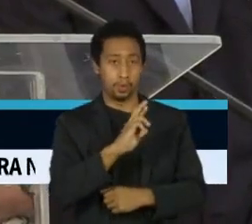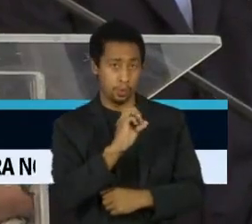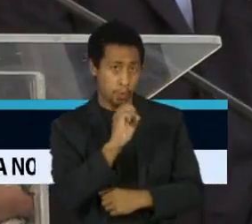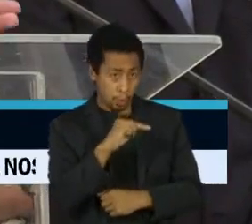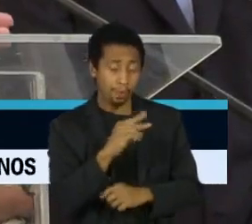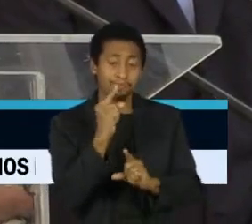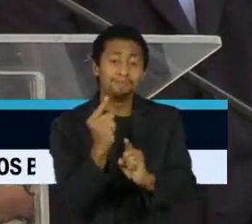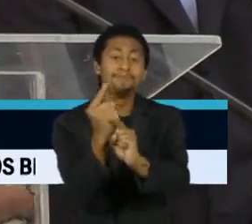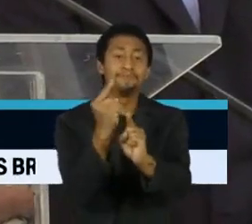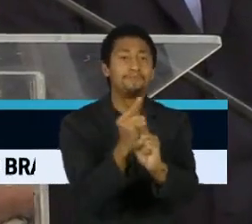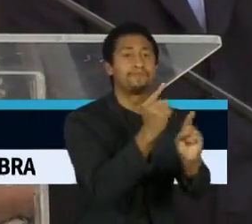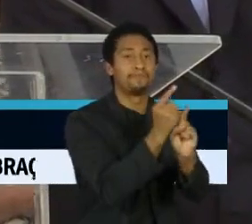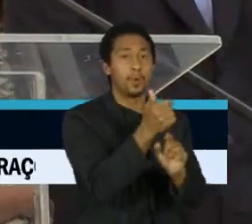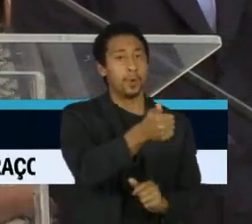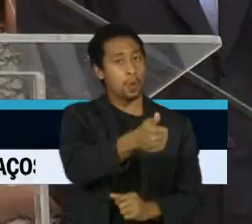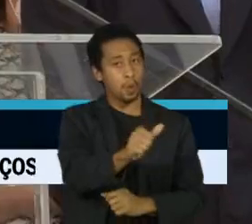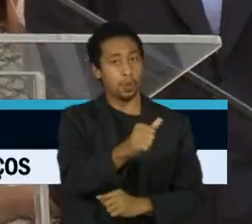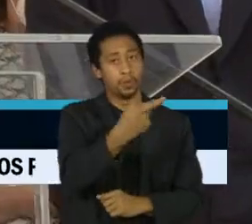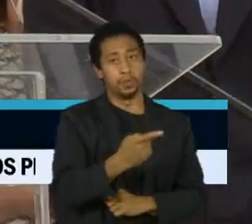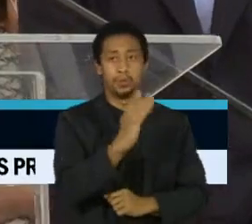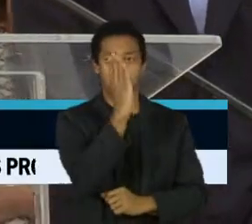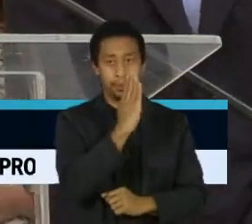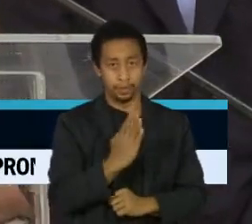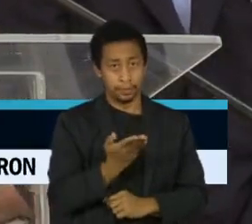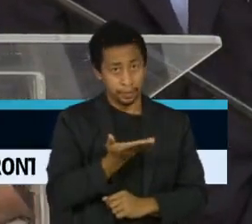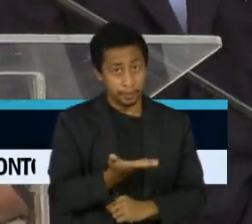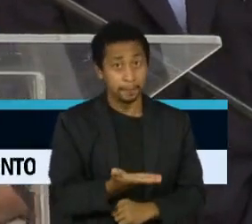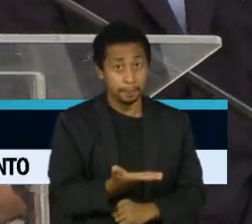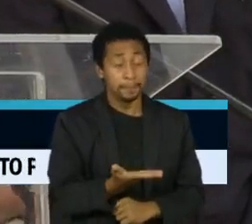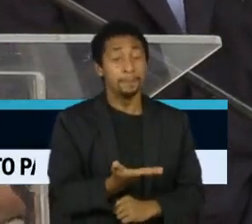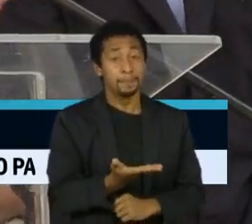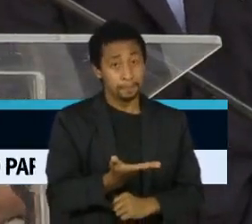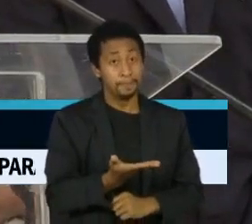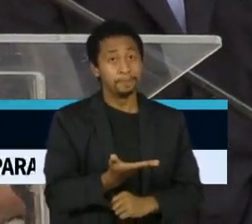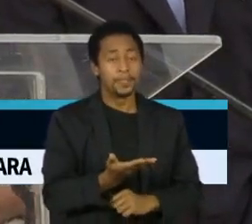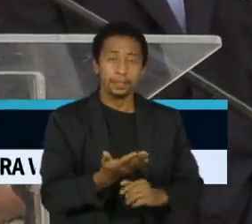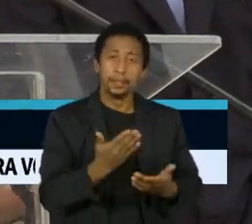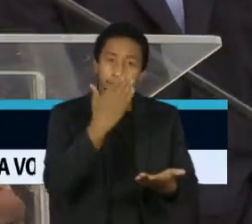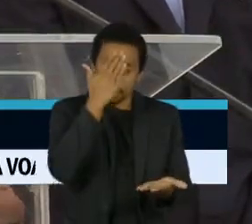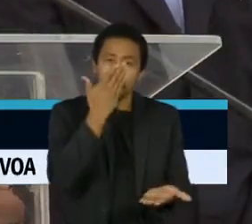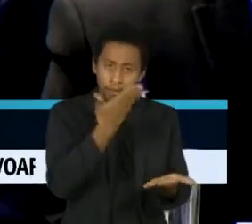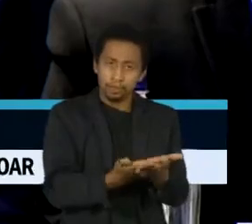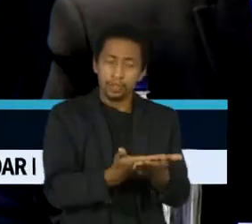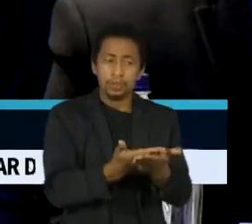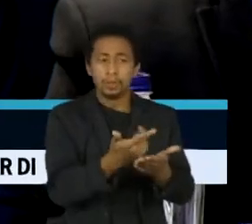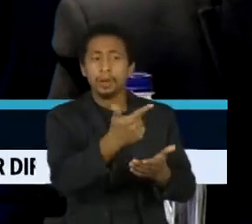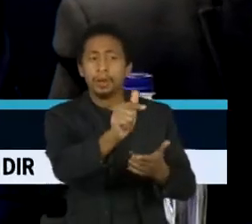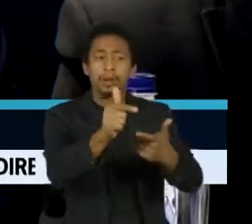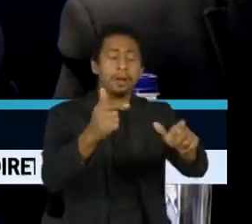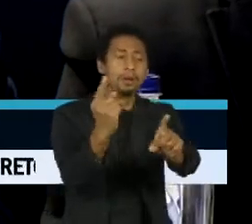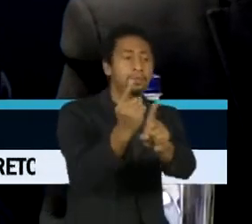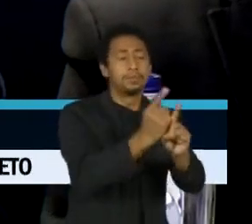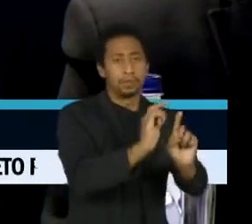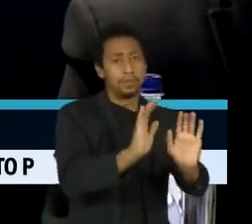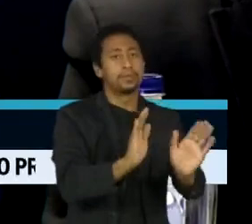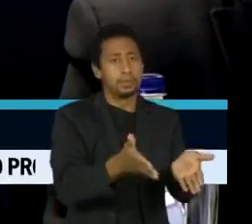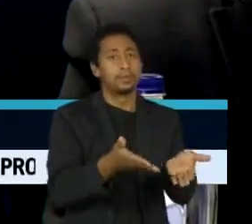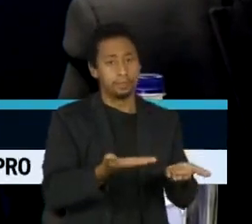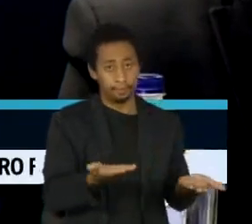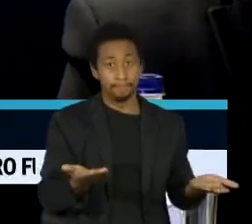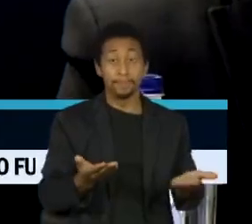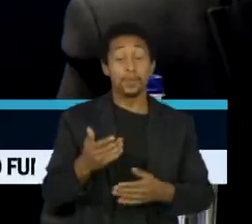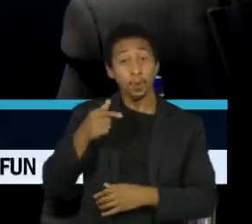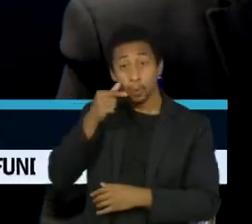identificados 11 casos aqui no Brasil e, com certeza, deve haver mais. Ontem, Queiroga